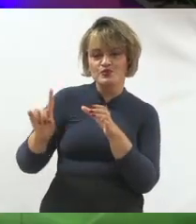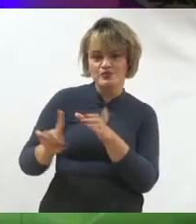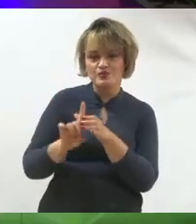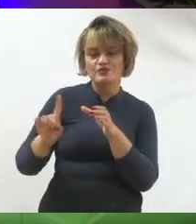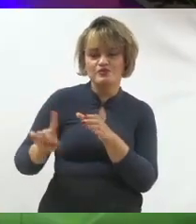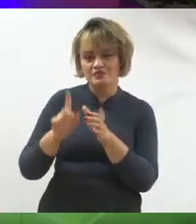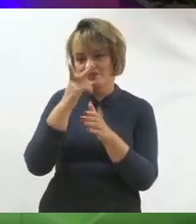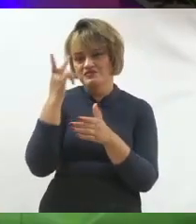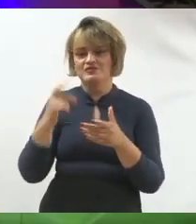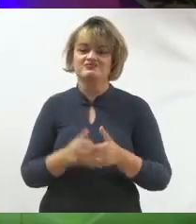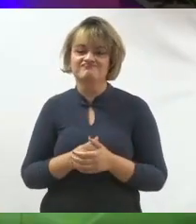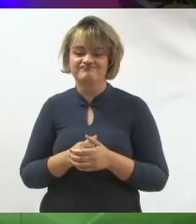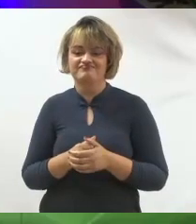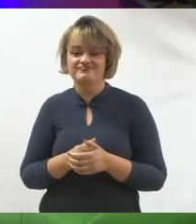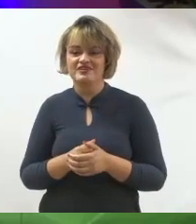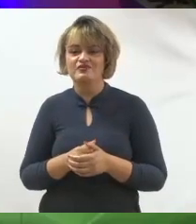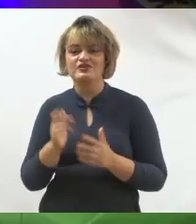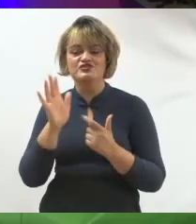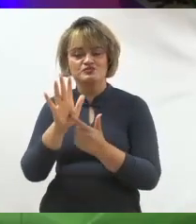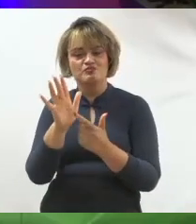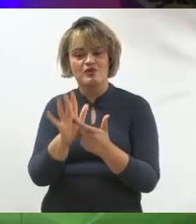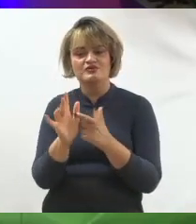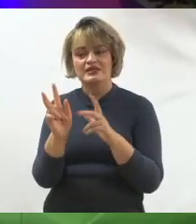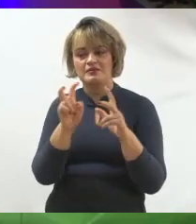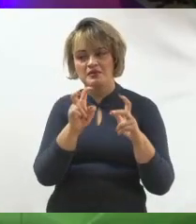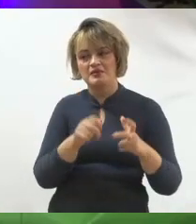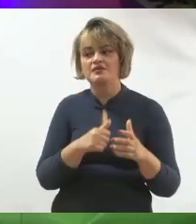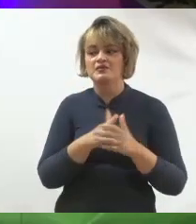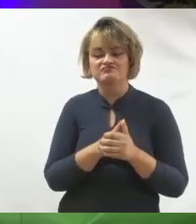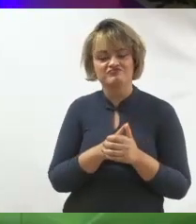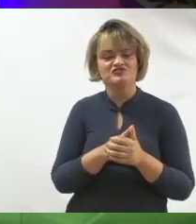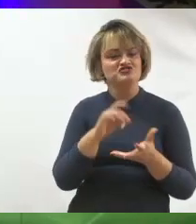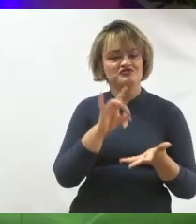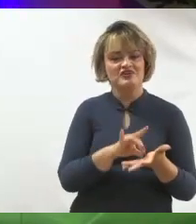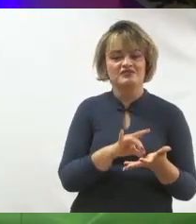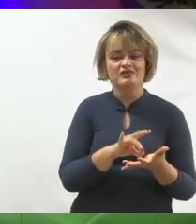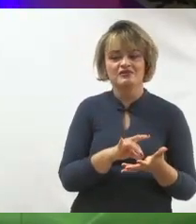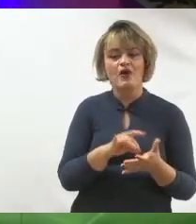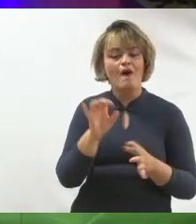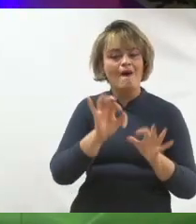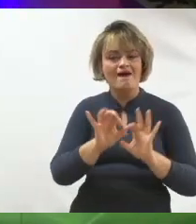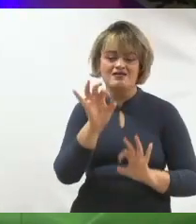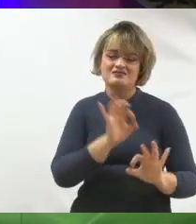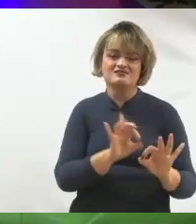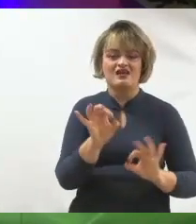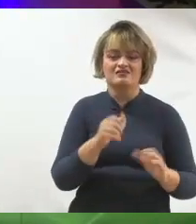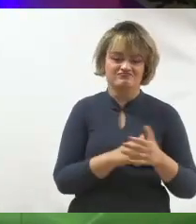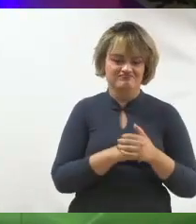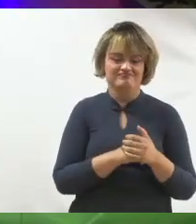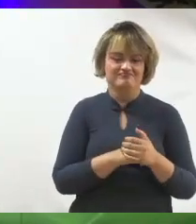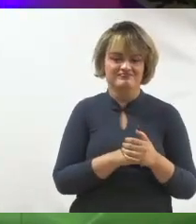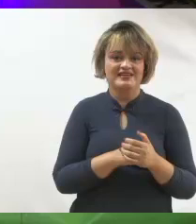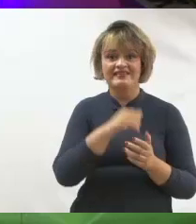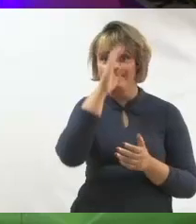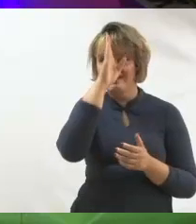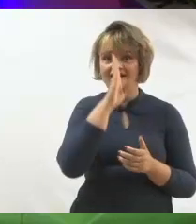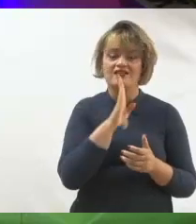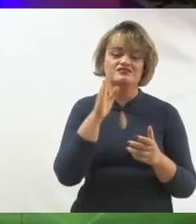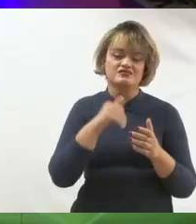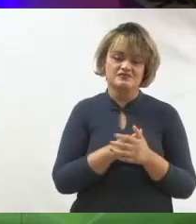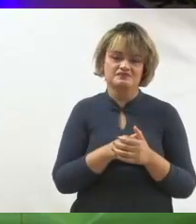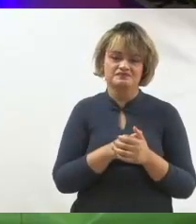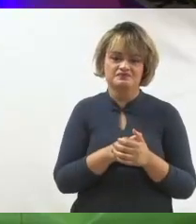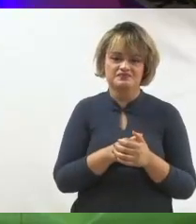do que a gente está colocando ali de pauta de forma orgânica, como a gente diz, de forma gratuita. Porque